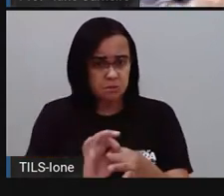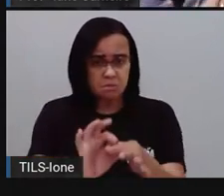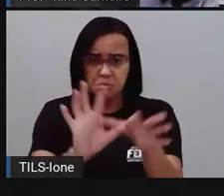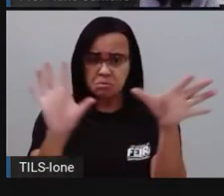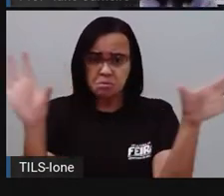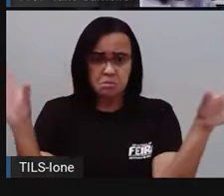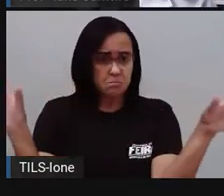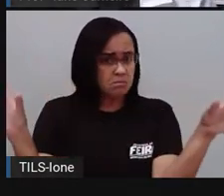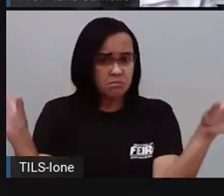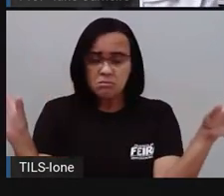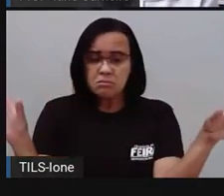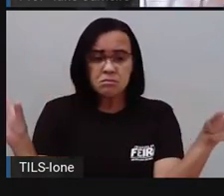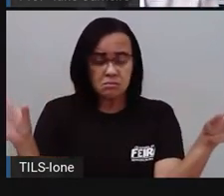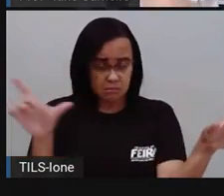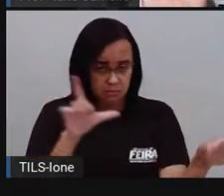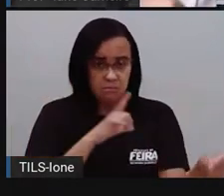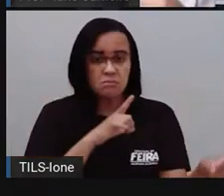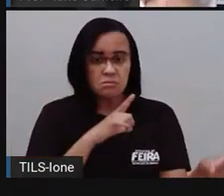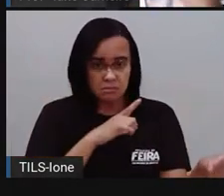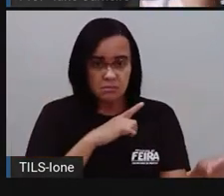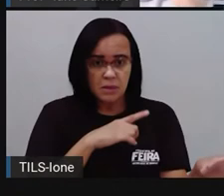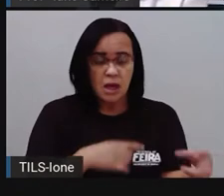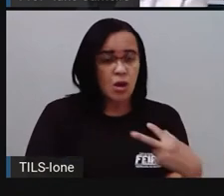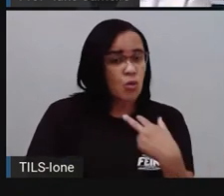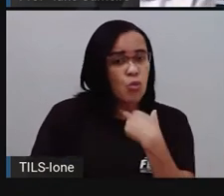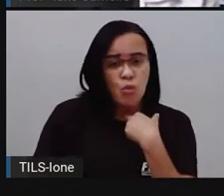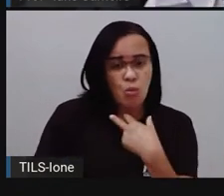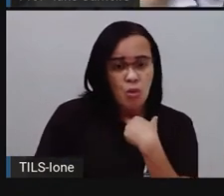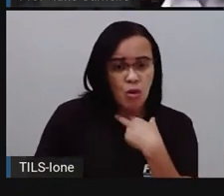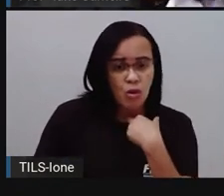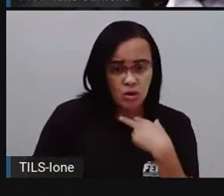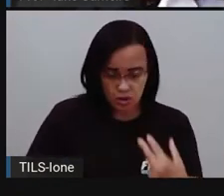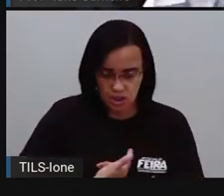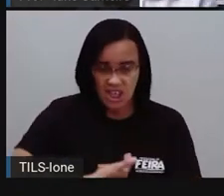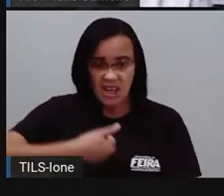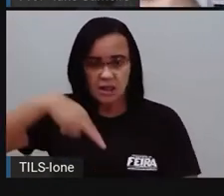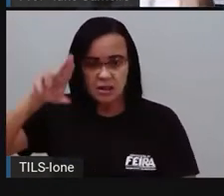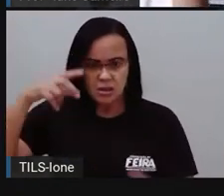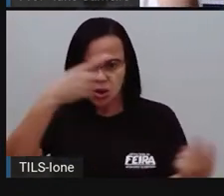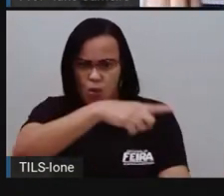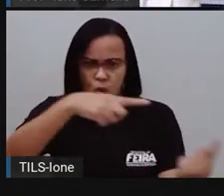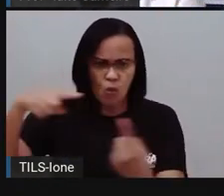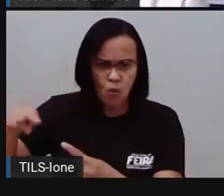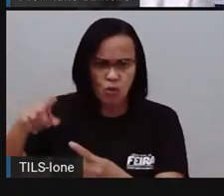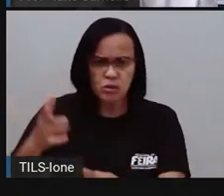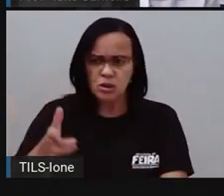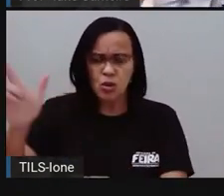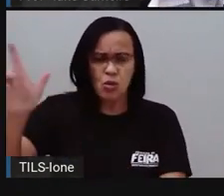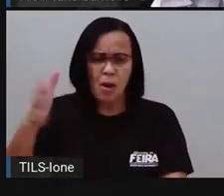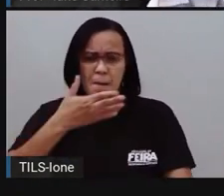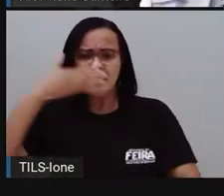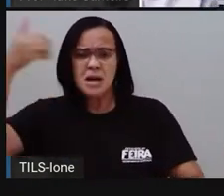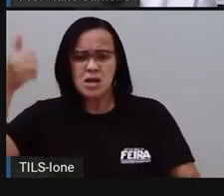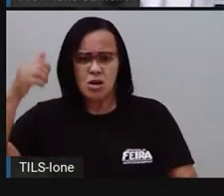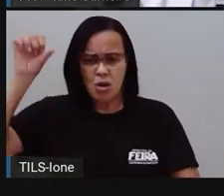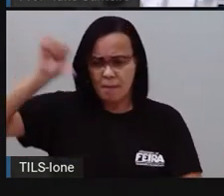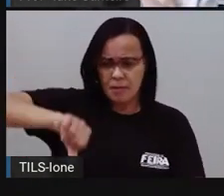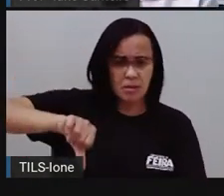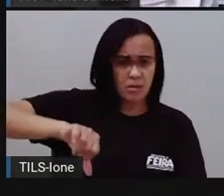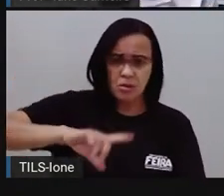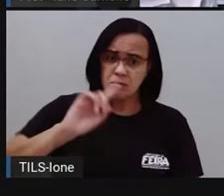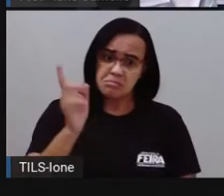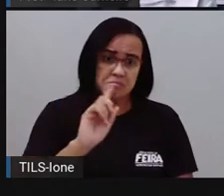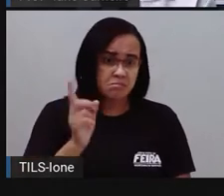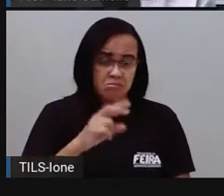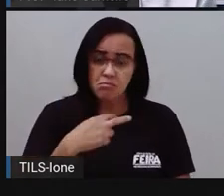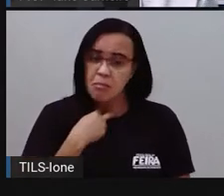ele também é livre pra isso, né? E não pode uma religião acusar o outro, dizer que é melhor, que é pior, né? E a gente